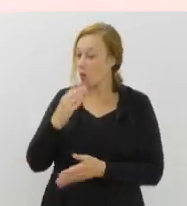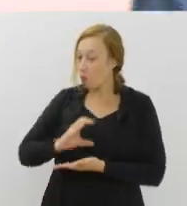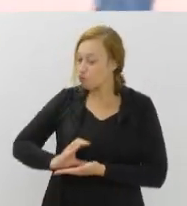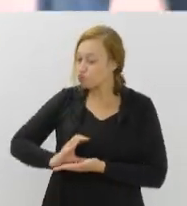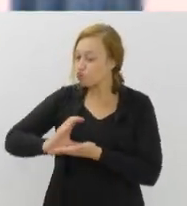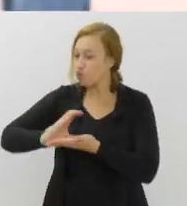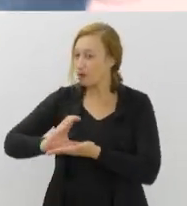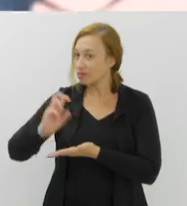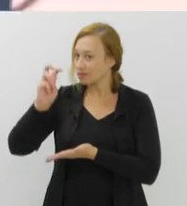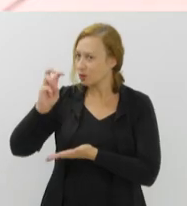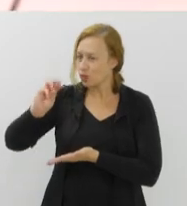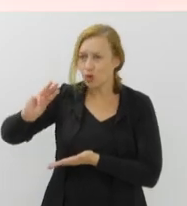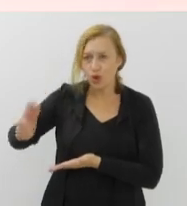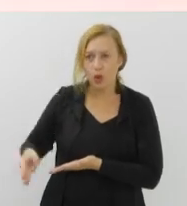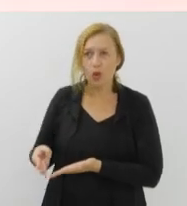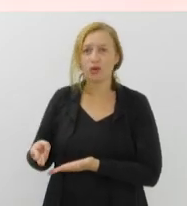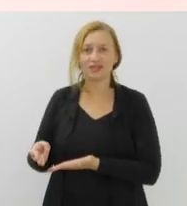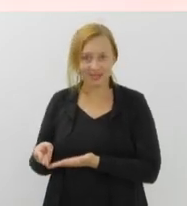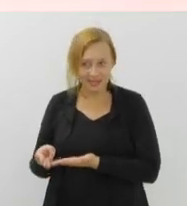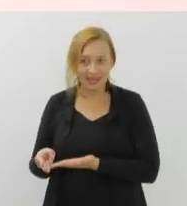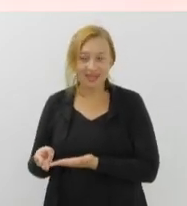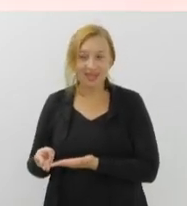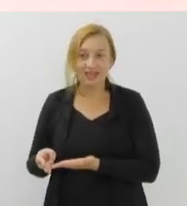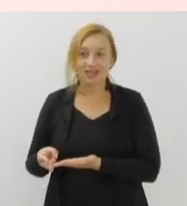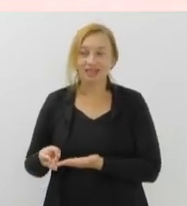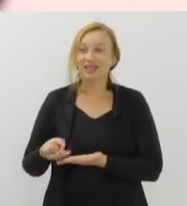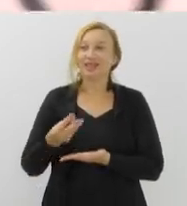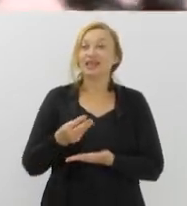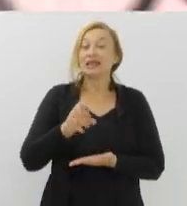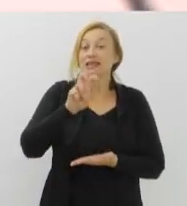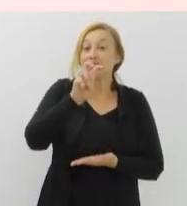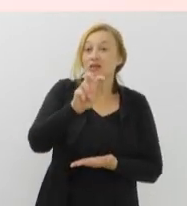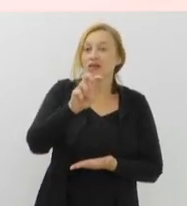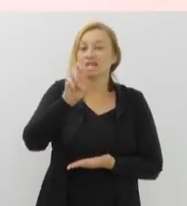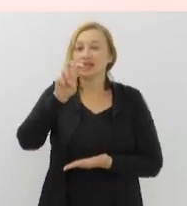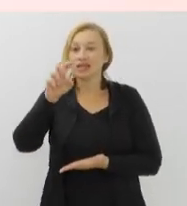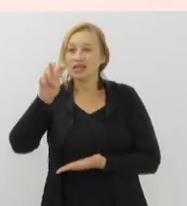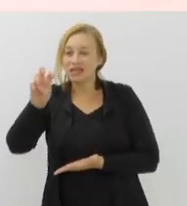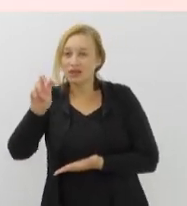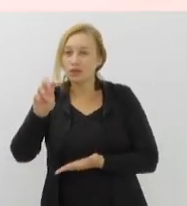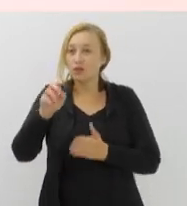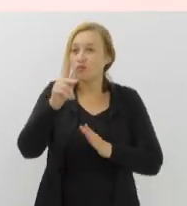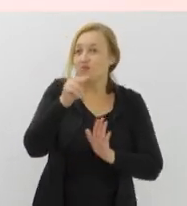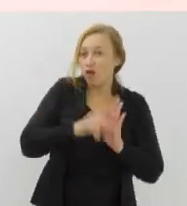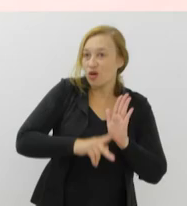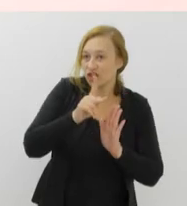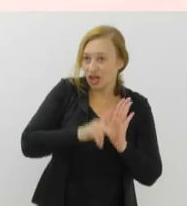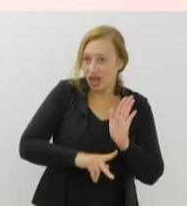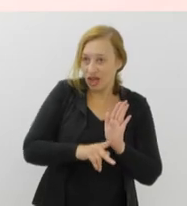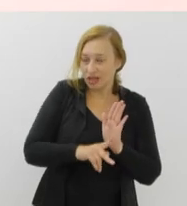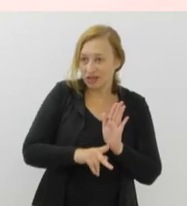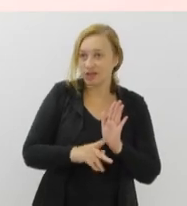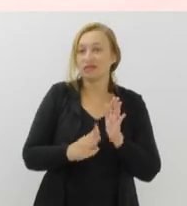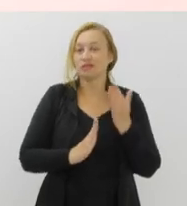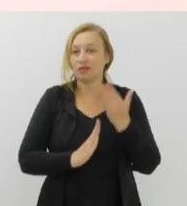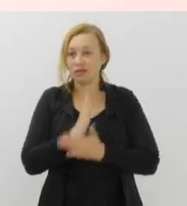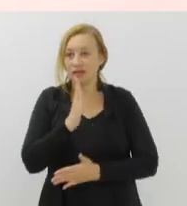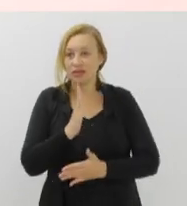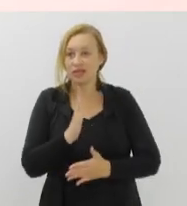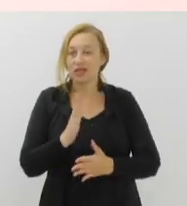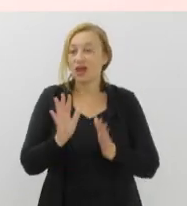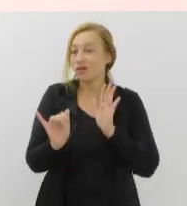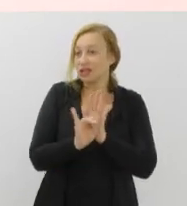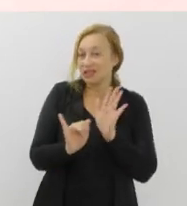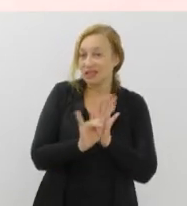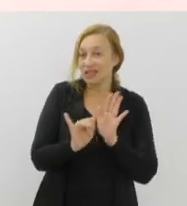milhões, que prevê a contemplação de 55 projetos. É um edital muito esperado pelo campo.